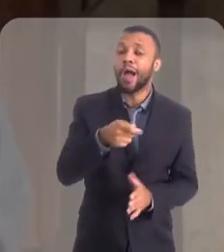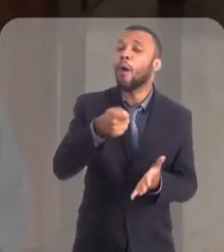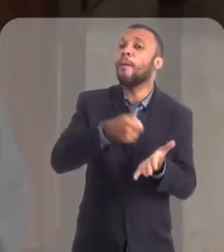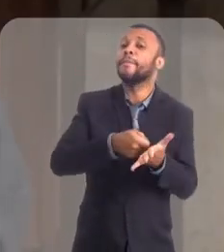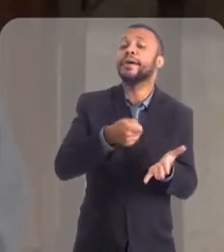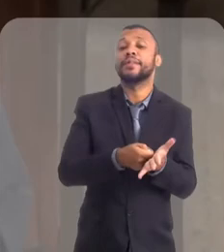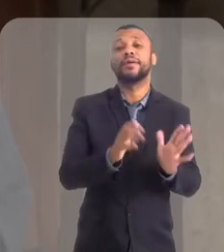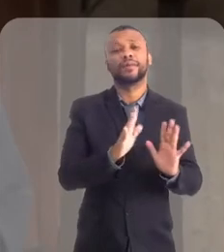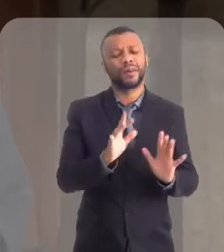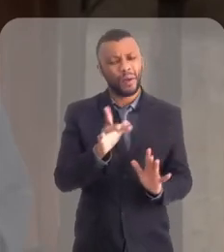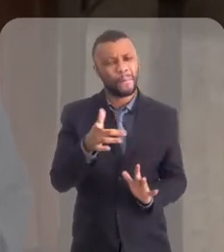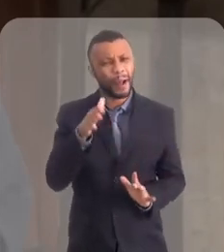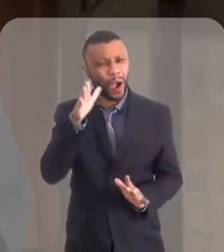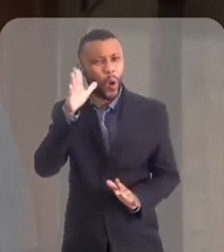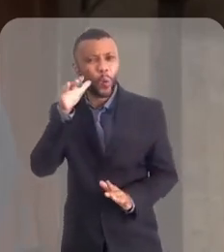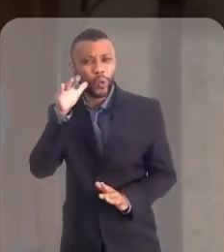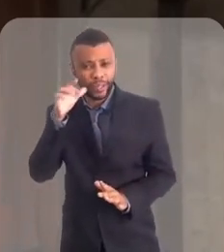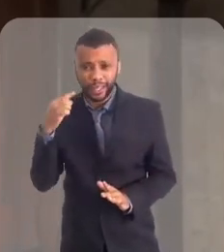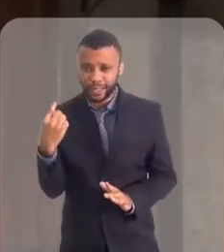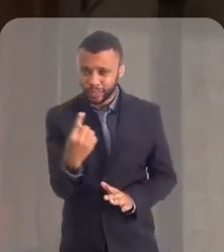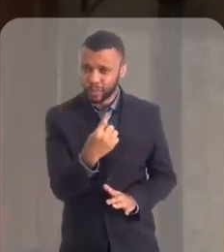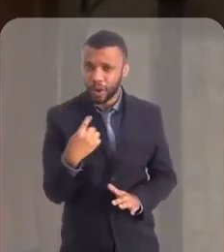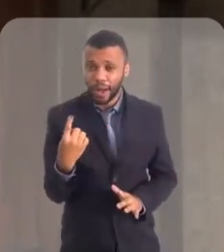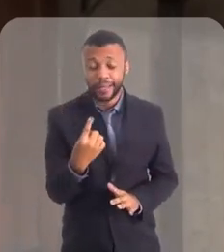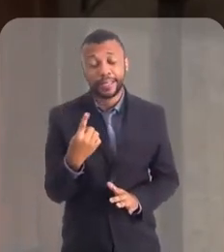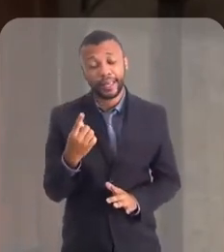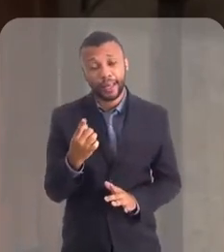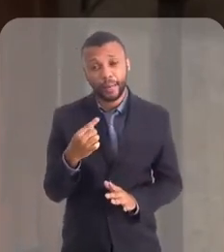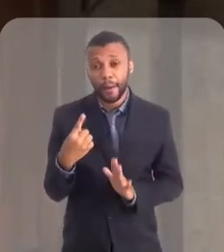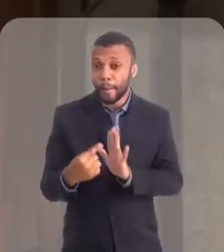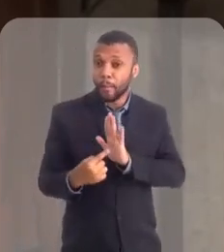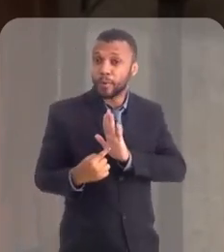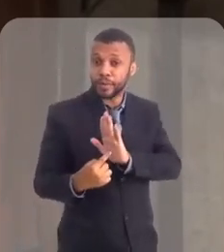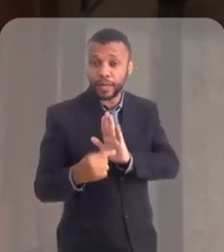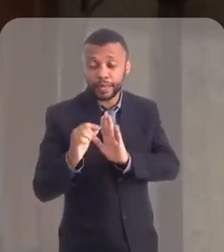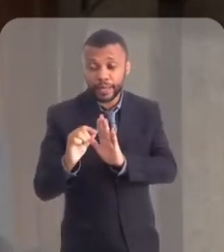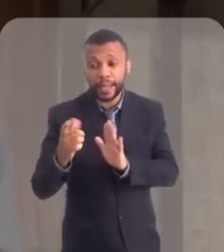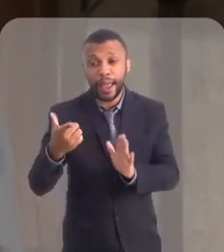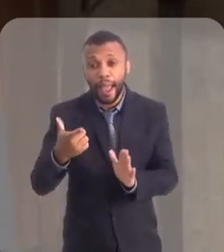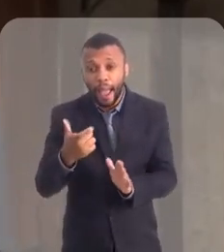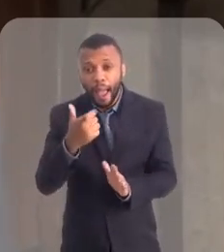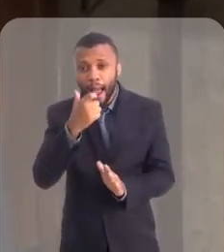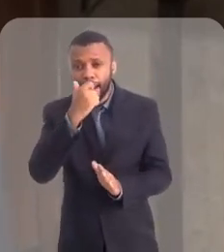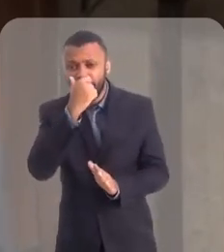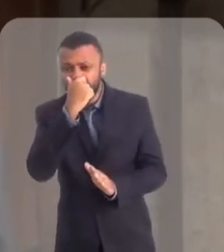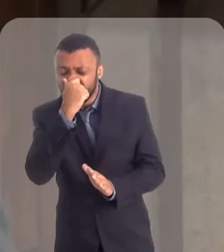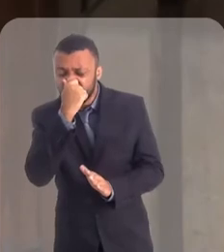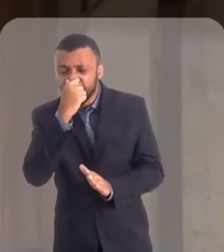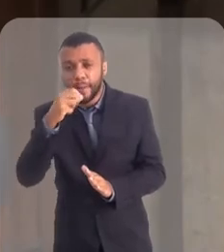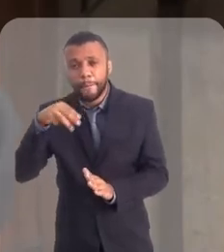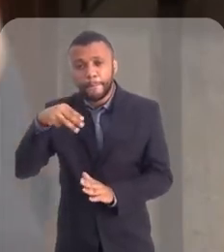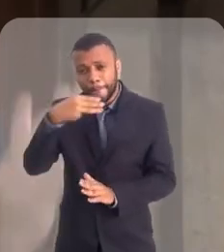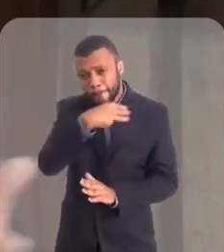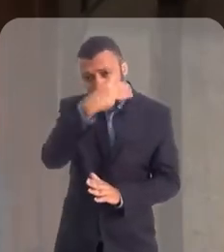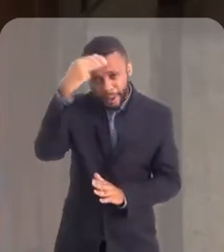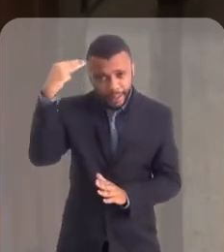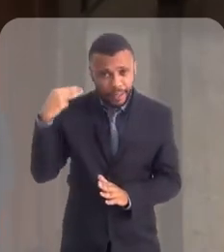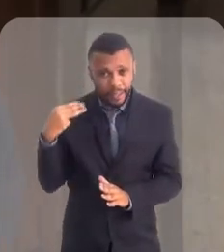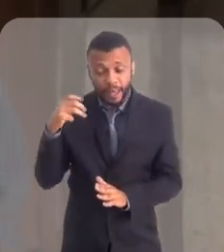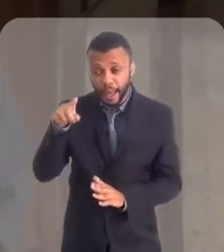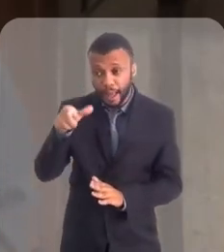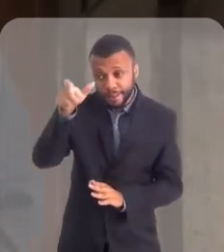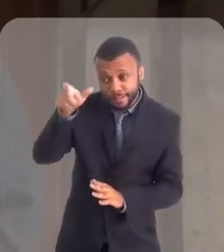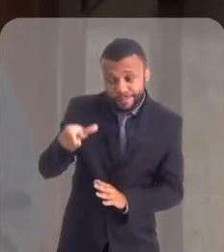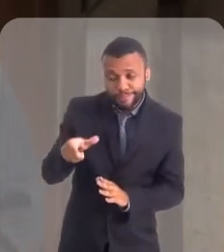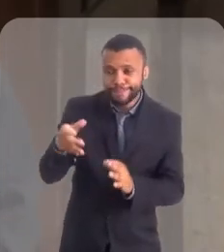É uma curiosidade nossa. O seguinte. É para mostrar que, embora a Virgem Maria seja a criatura mais perfeita da